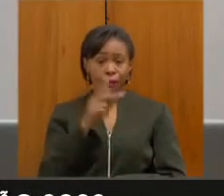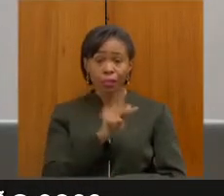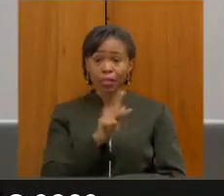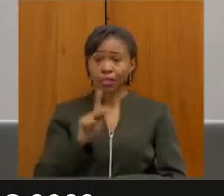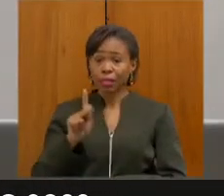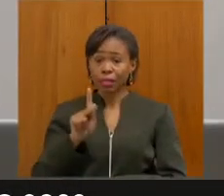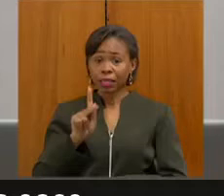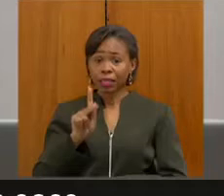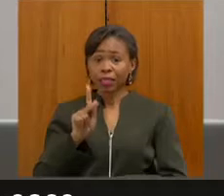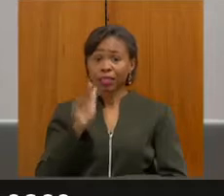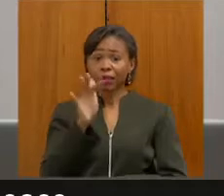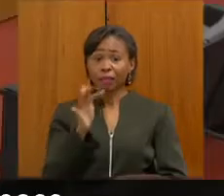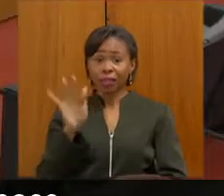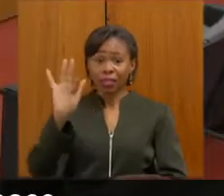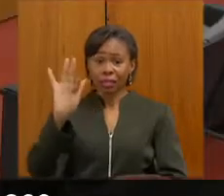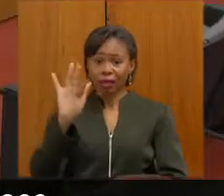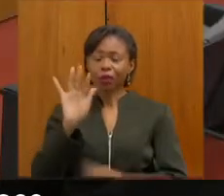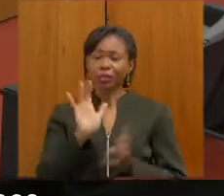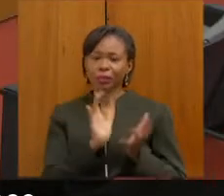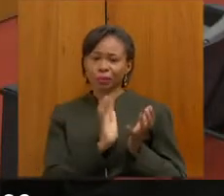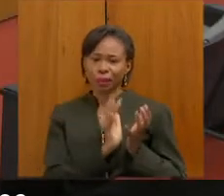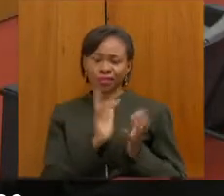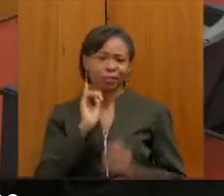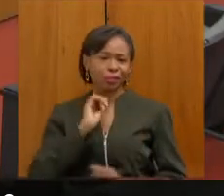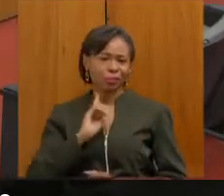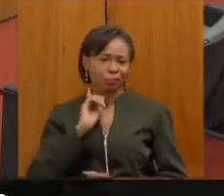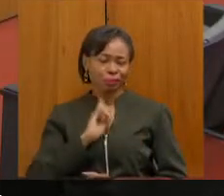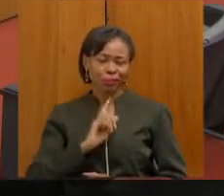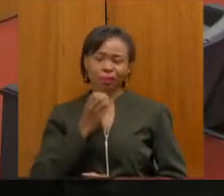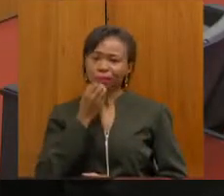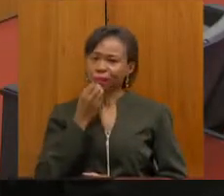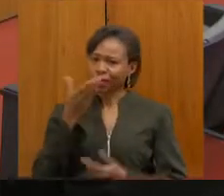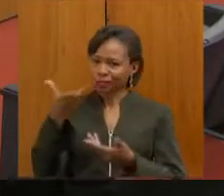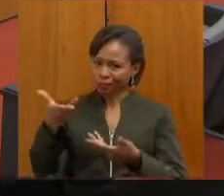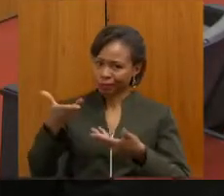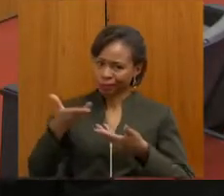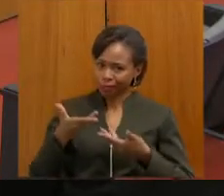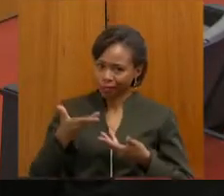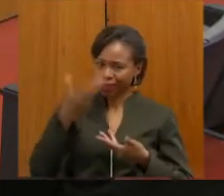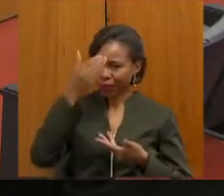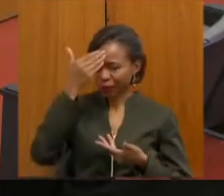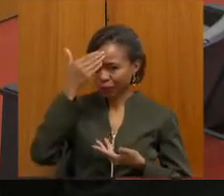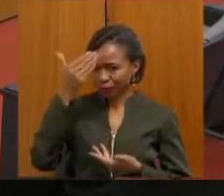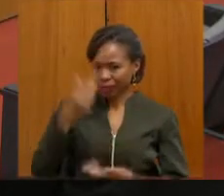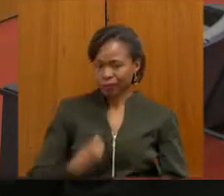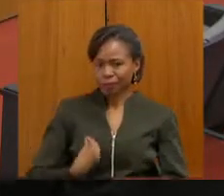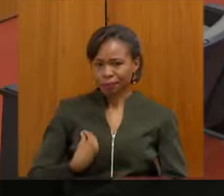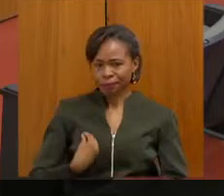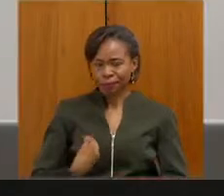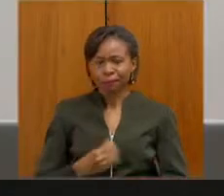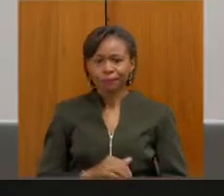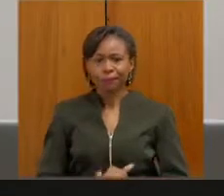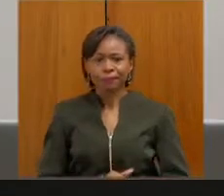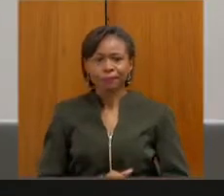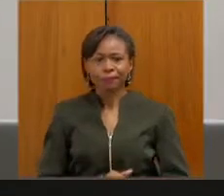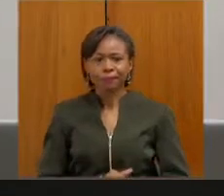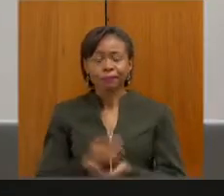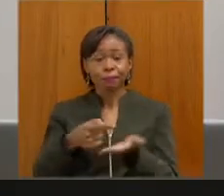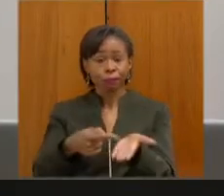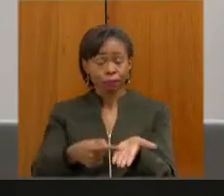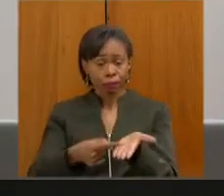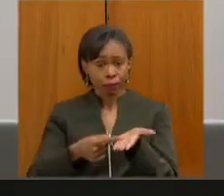APAIs de Minas Gerais. Seja bem-vinda, Marli. Muito obrigado pela presença. Quero convidar também para